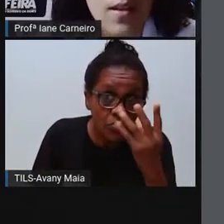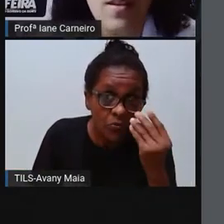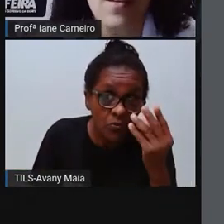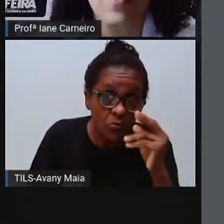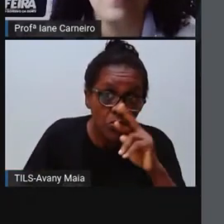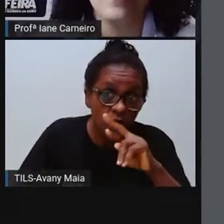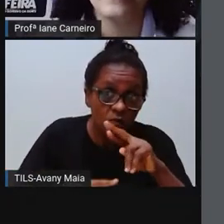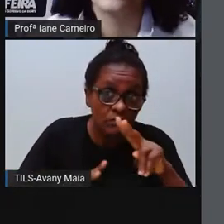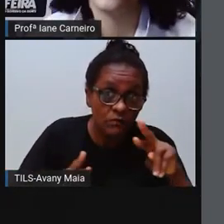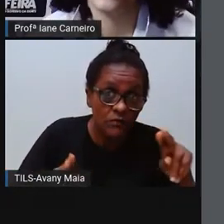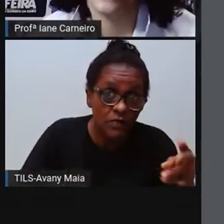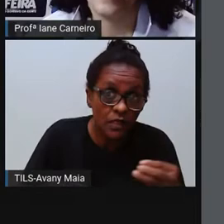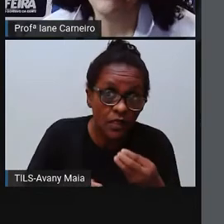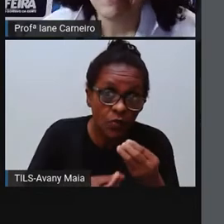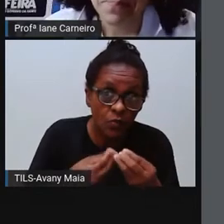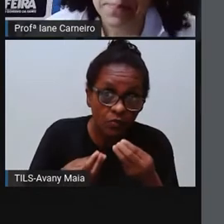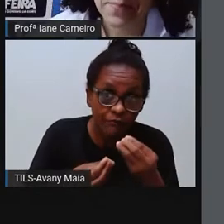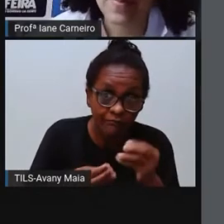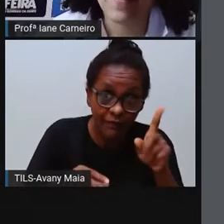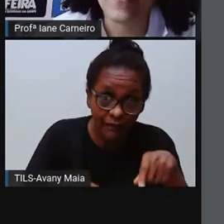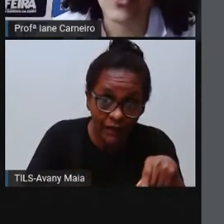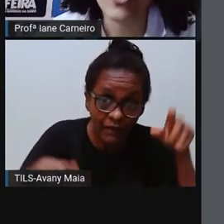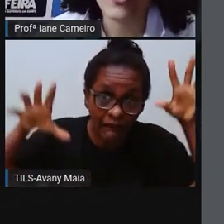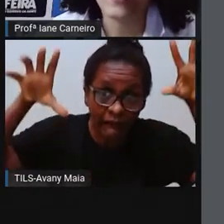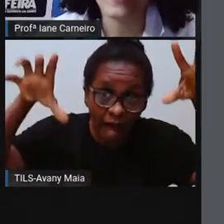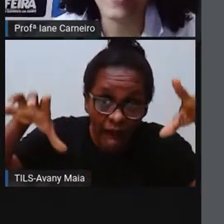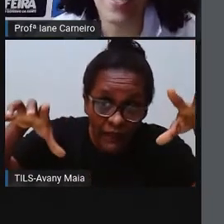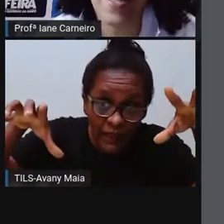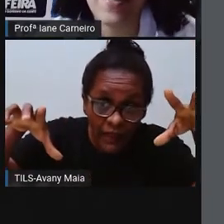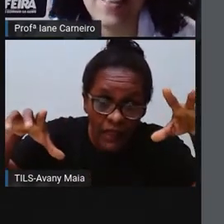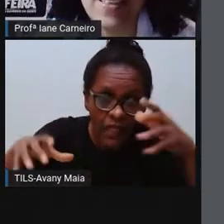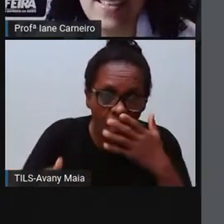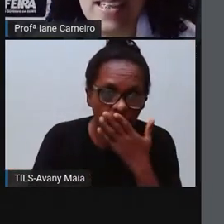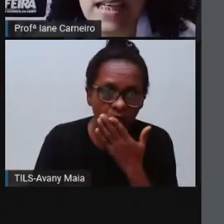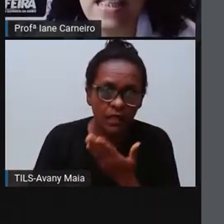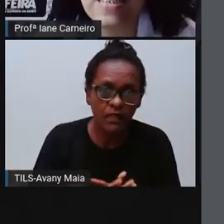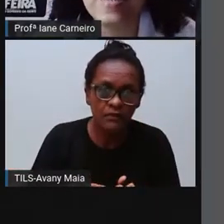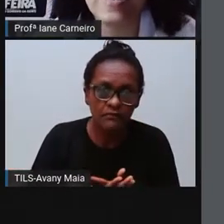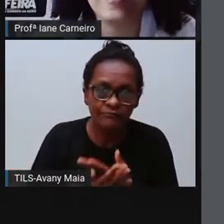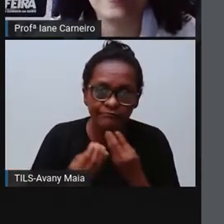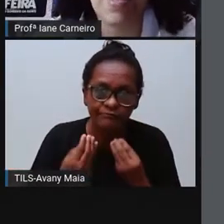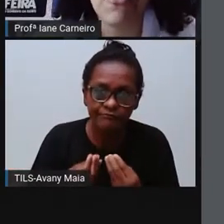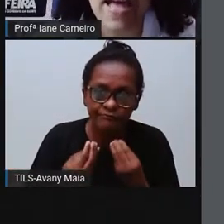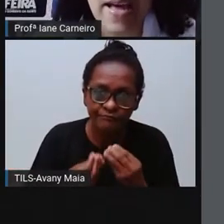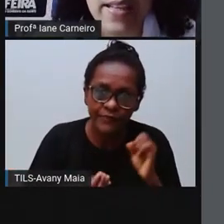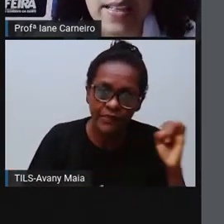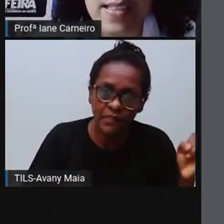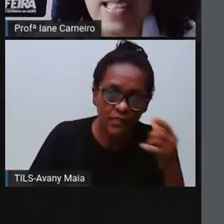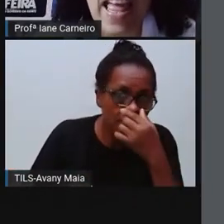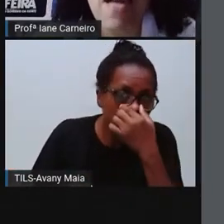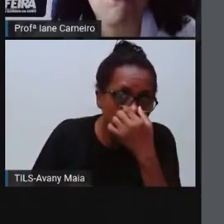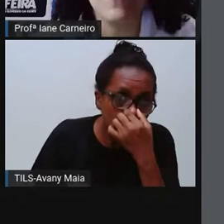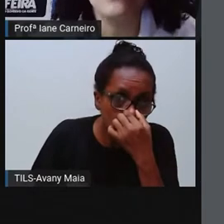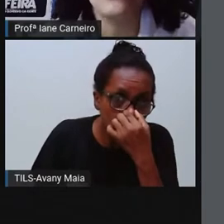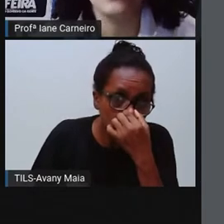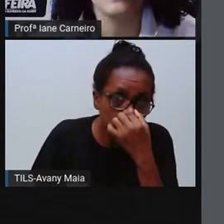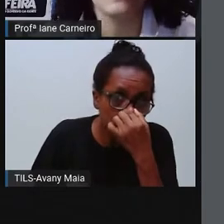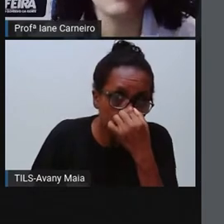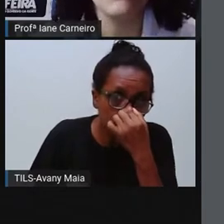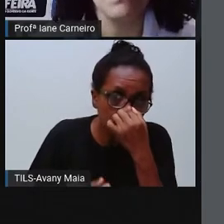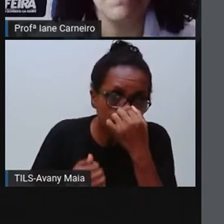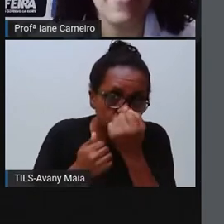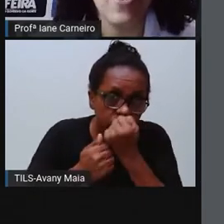amarelos? Será? Tô achando que é, hein? Se seu nariz é uma